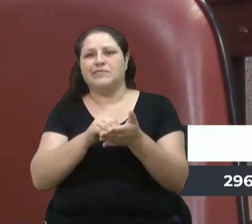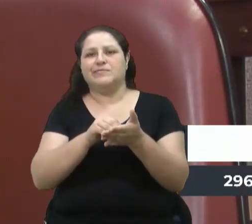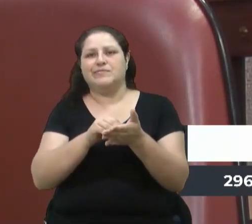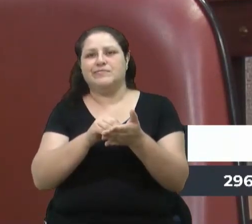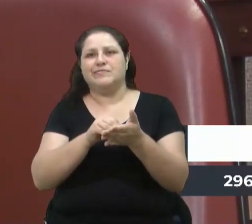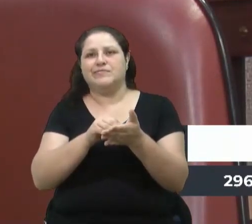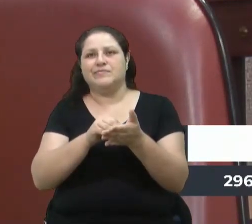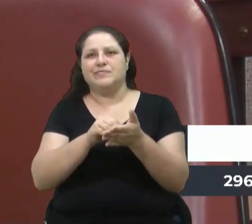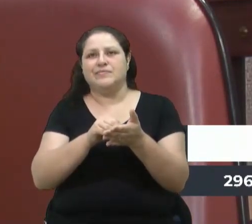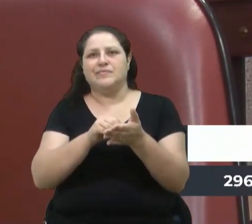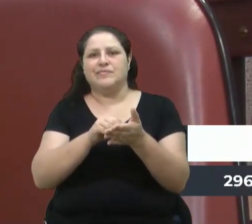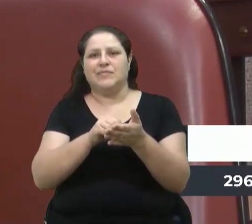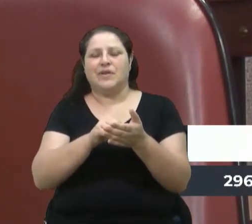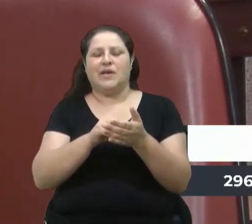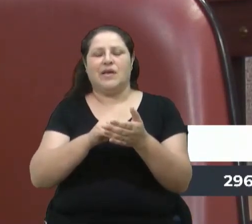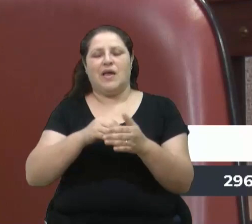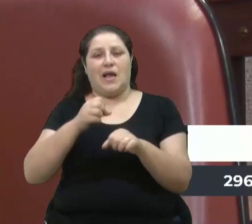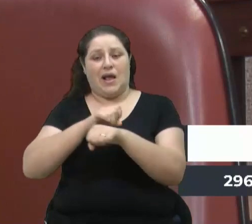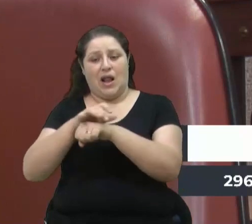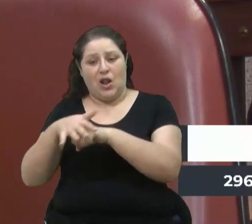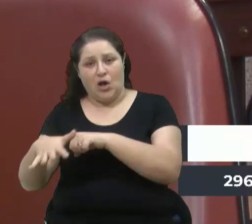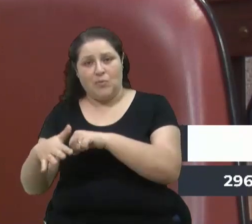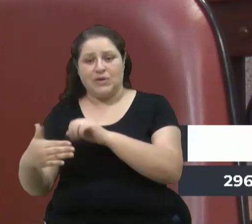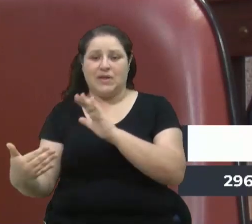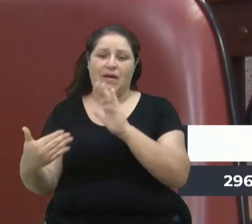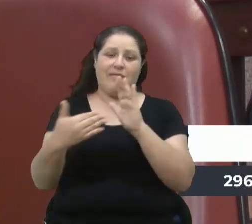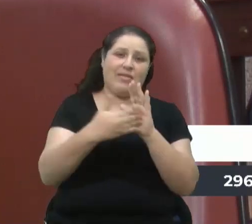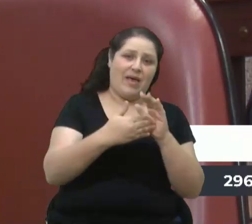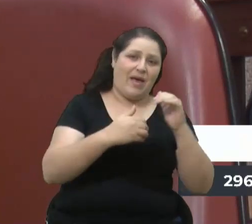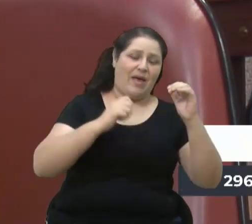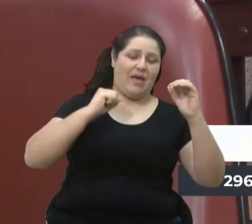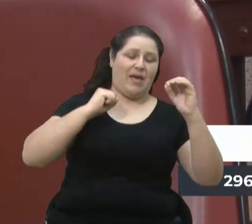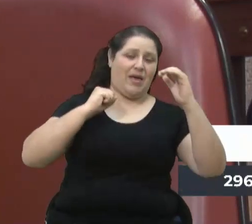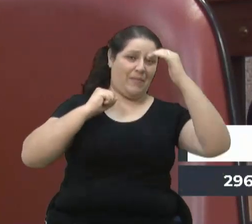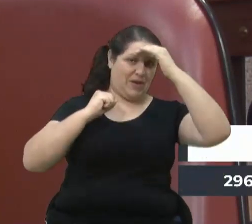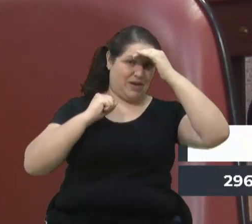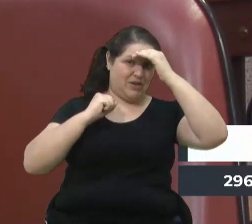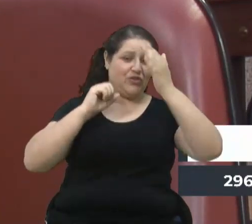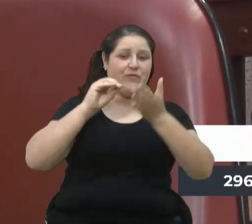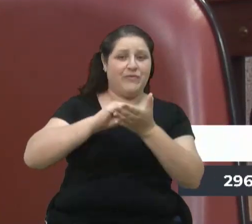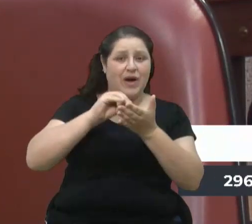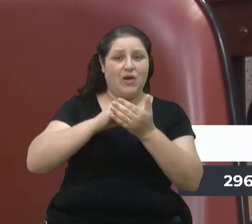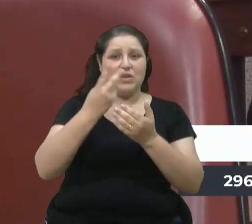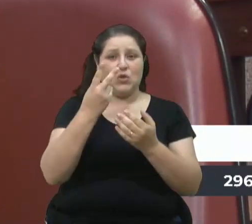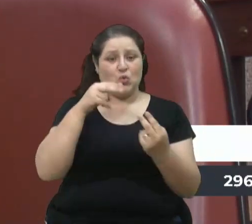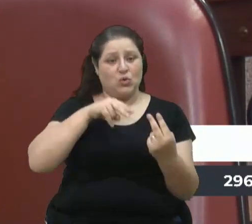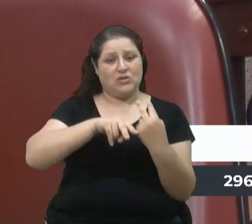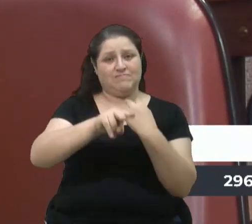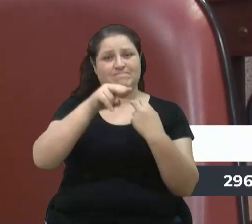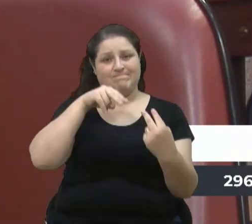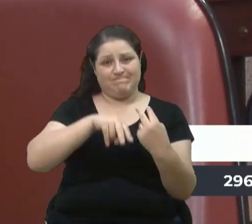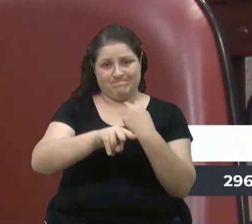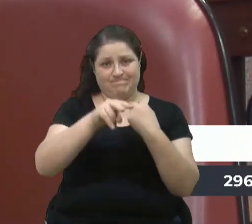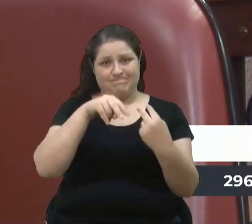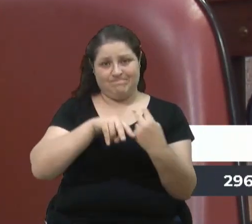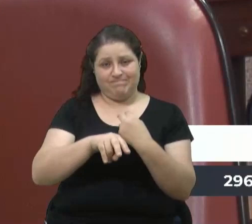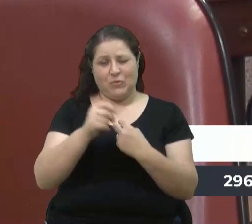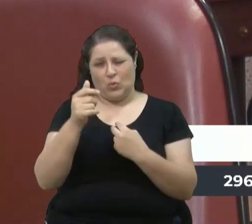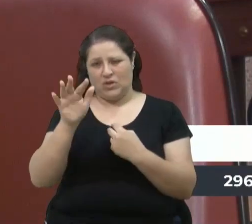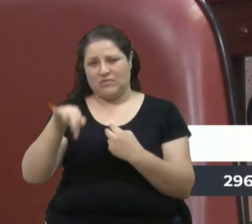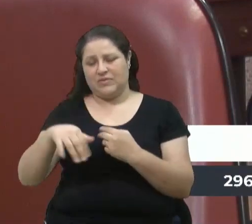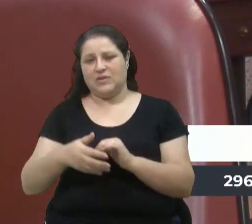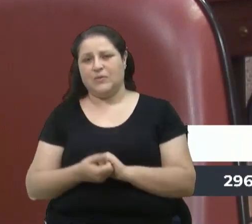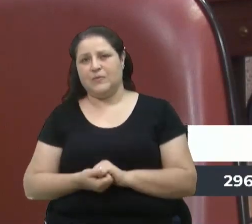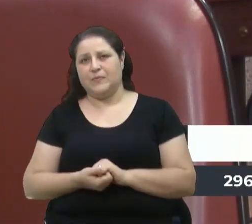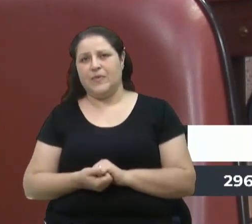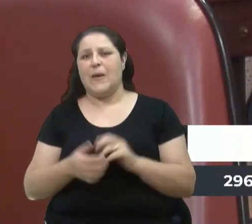sentido, é, sentido Galópolis ao imigrante, que é onde falta a entrada de duplicação. Só para abenizar, vereador Xuxa, para não terminar o seu tempo, para